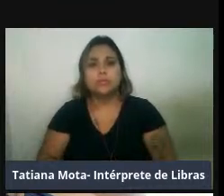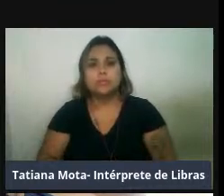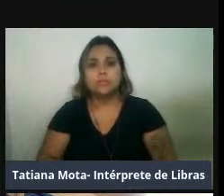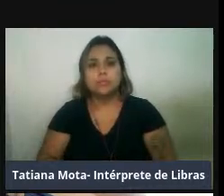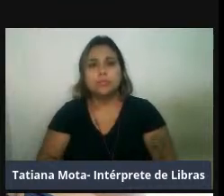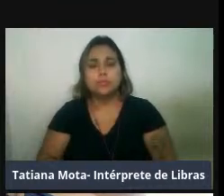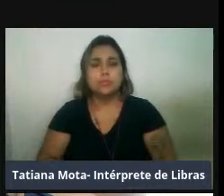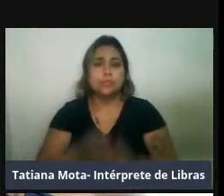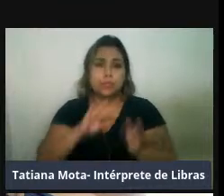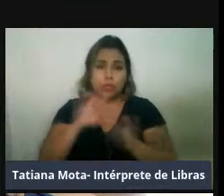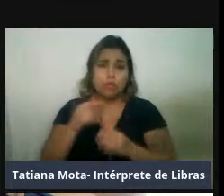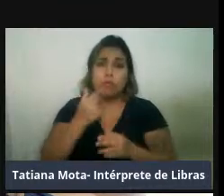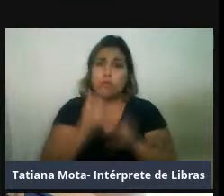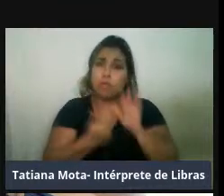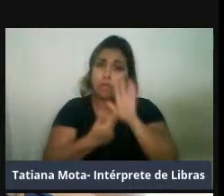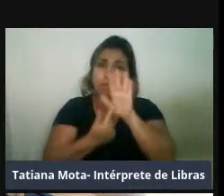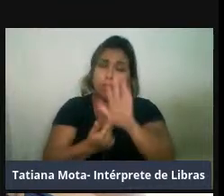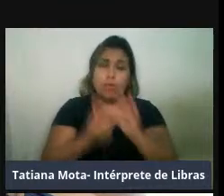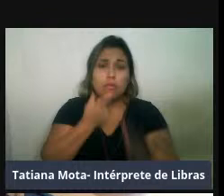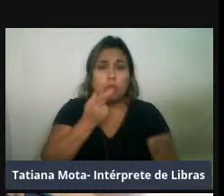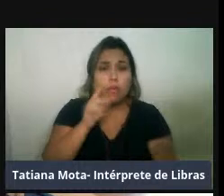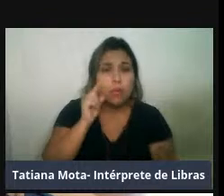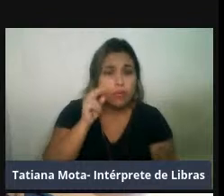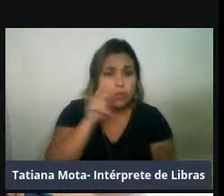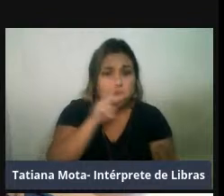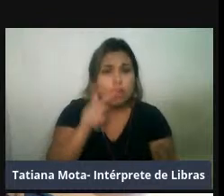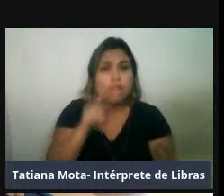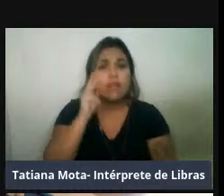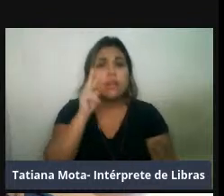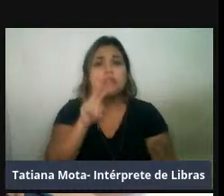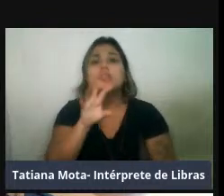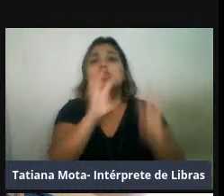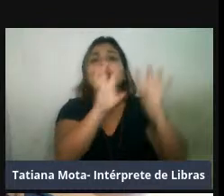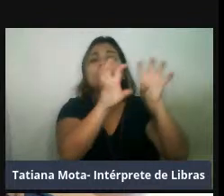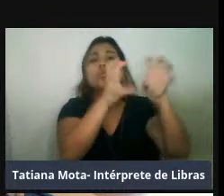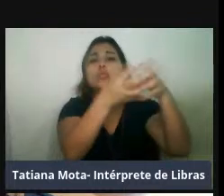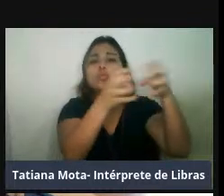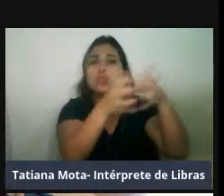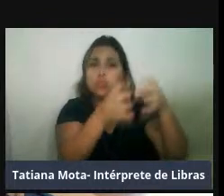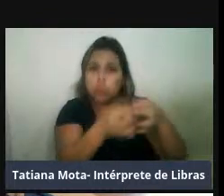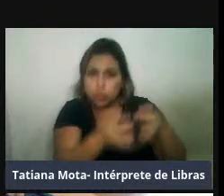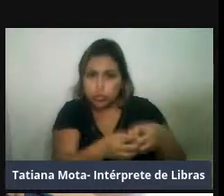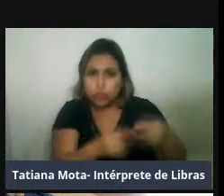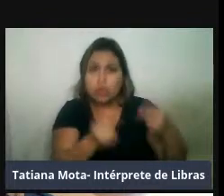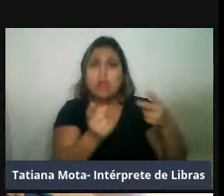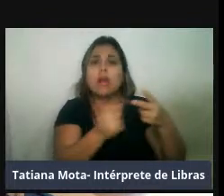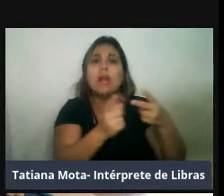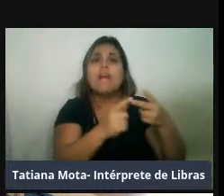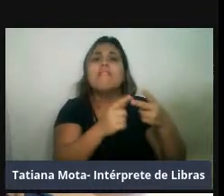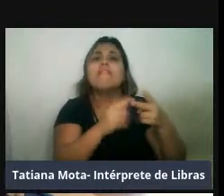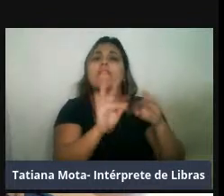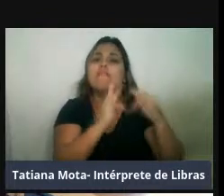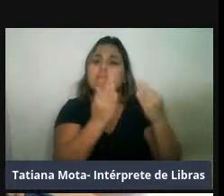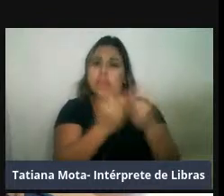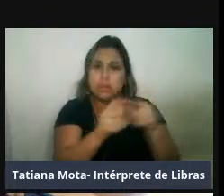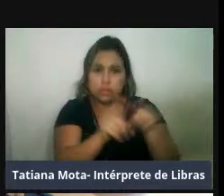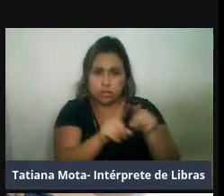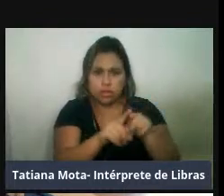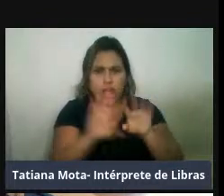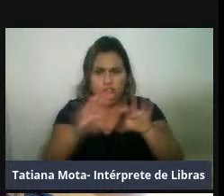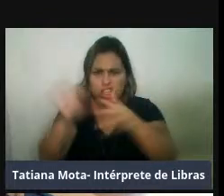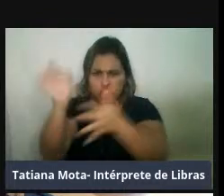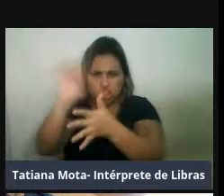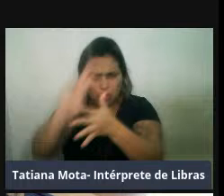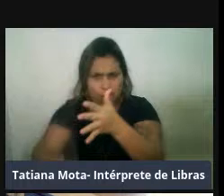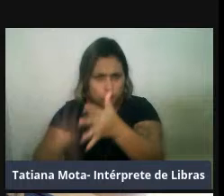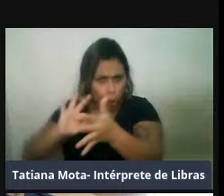então, dar um panorama geral dos grupos, das famílias, obviamente não de todas as espécies em específico, mas tentando